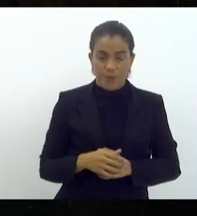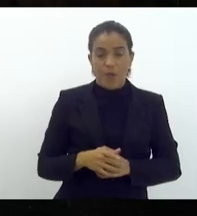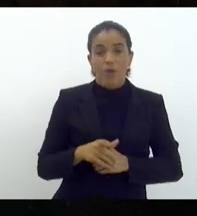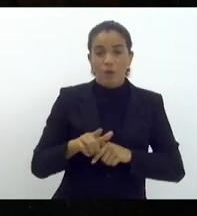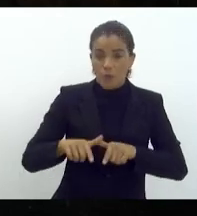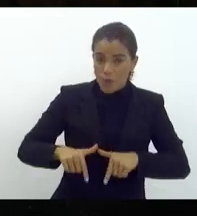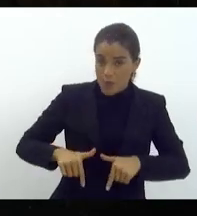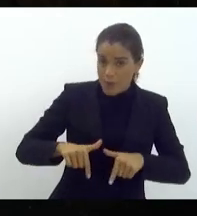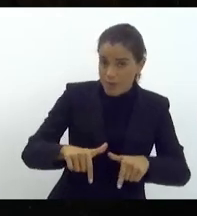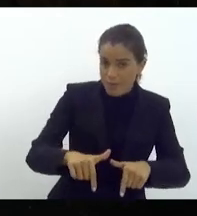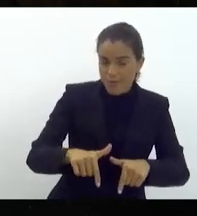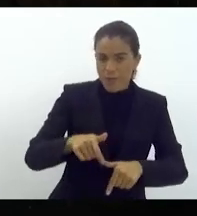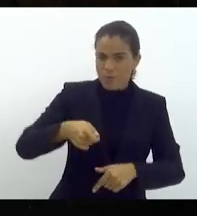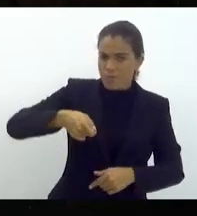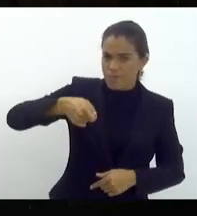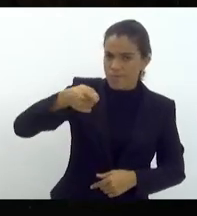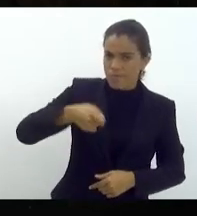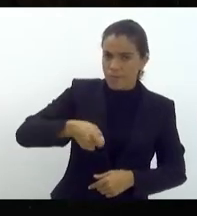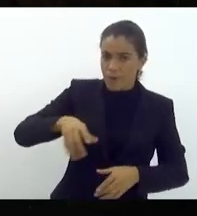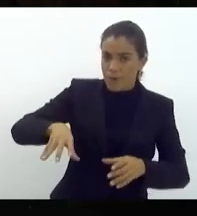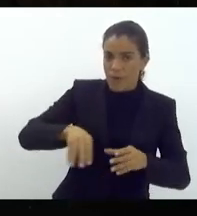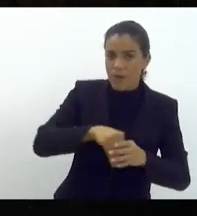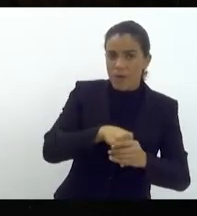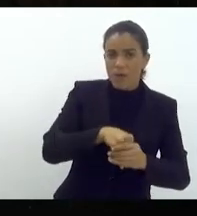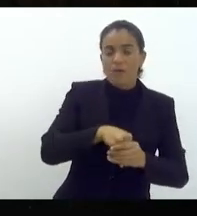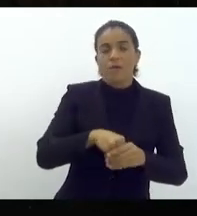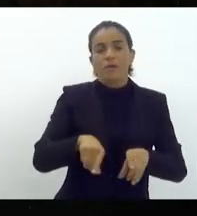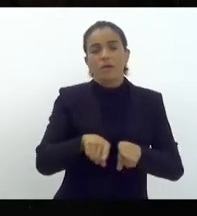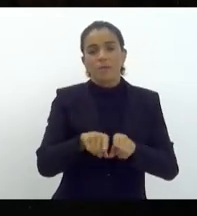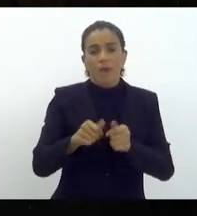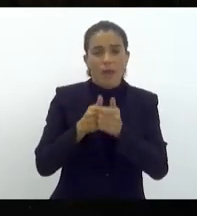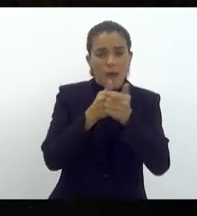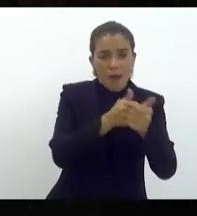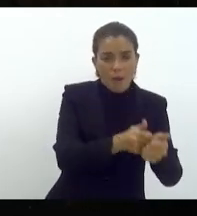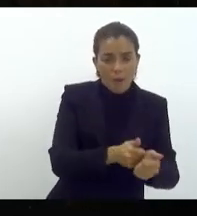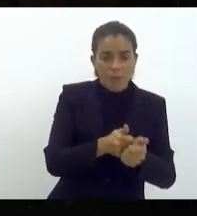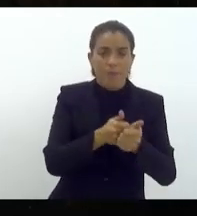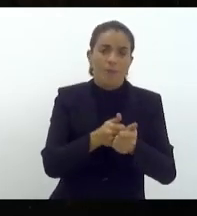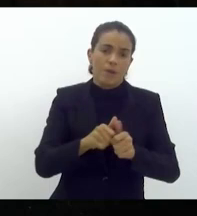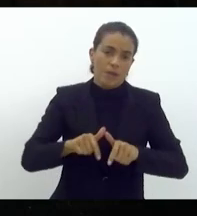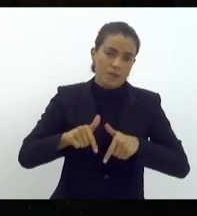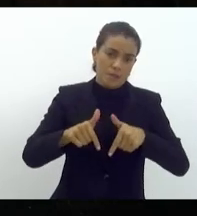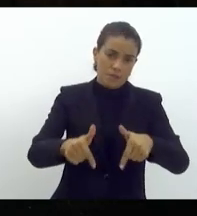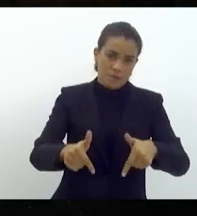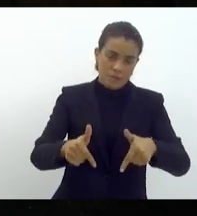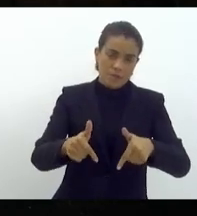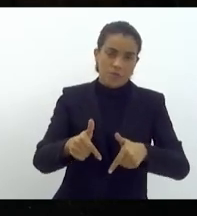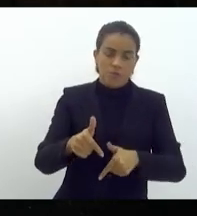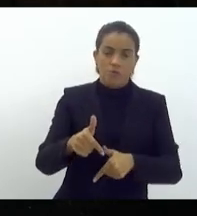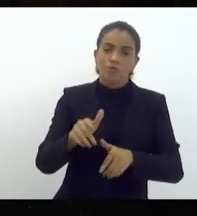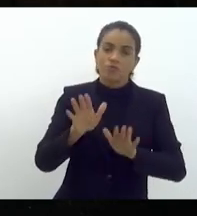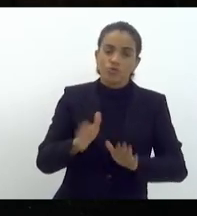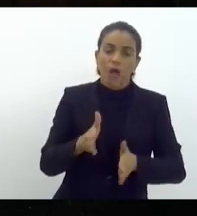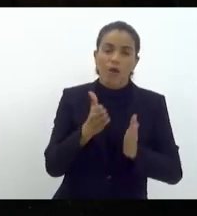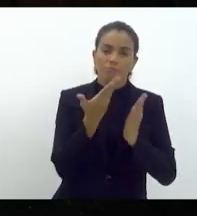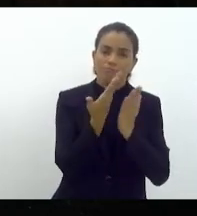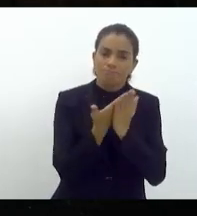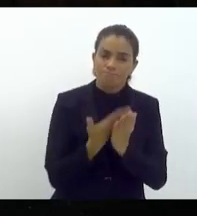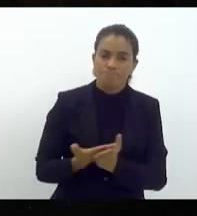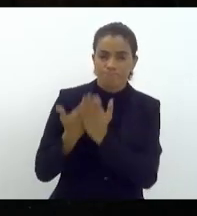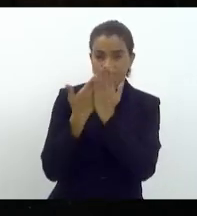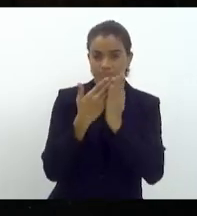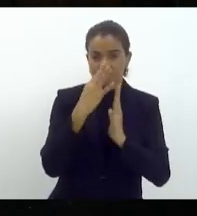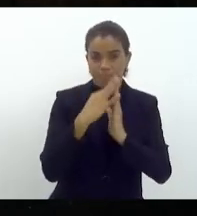empenho e rigor técnico da implementação e acompanhamento das ações previstas. A